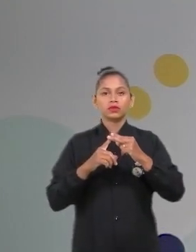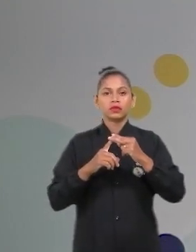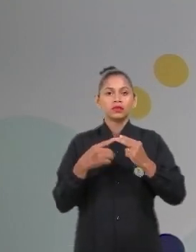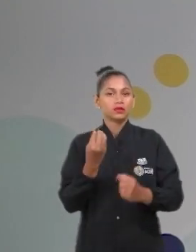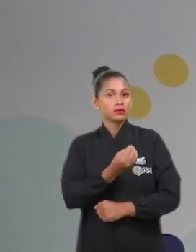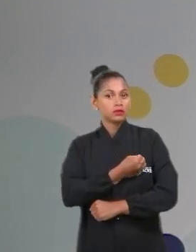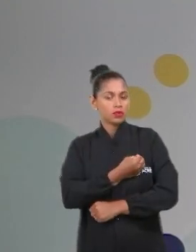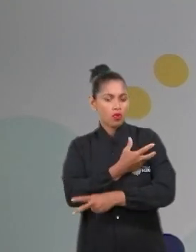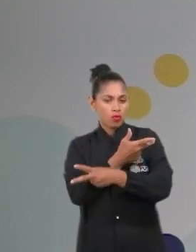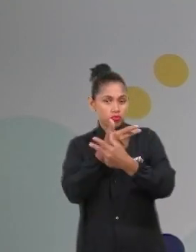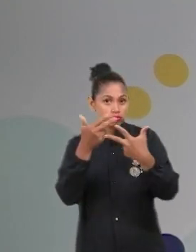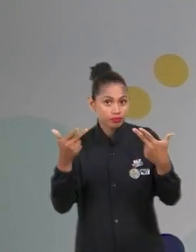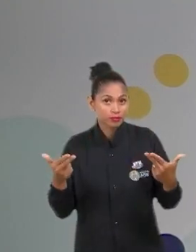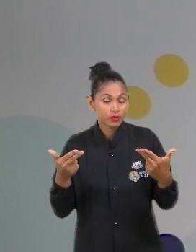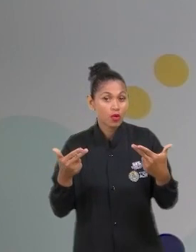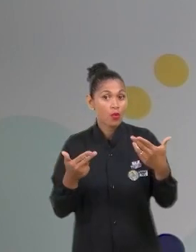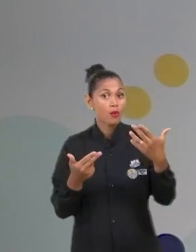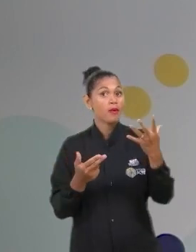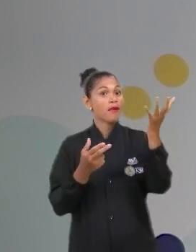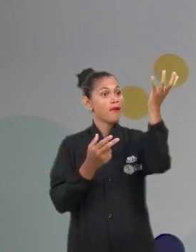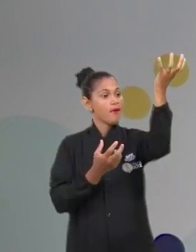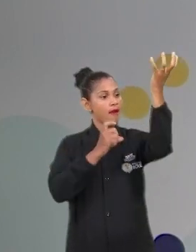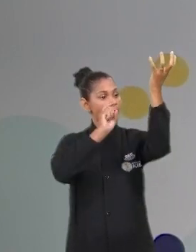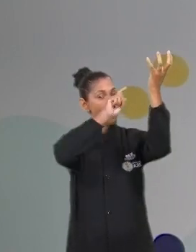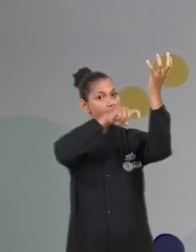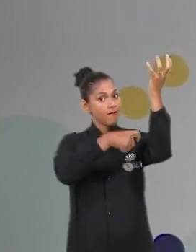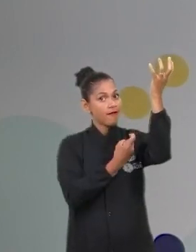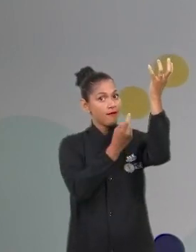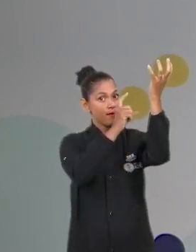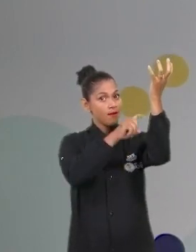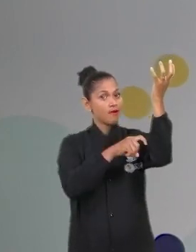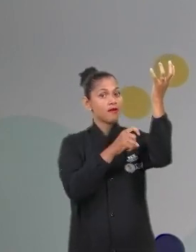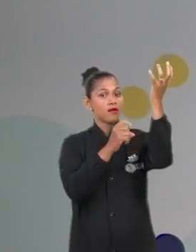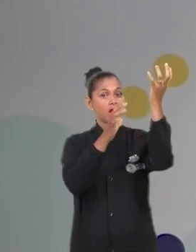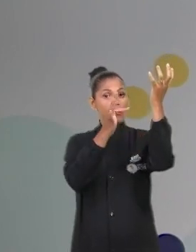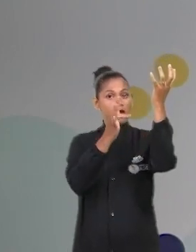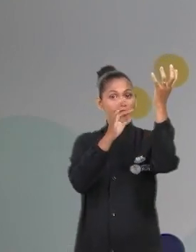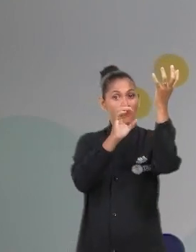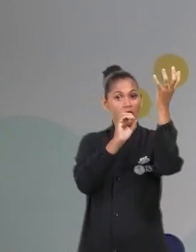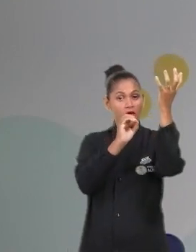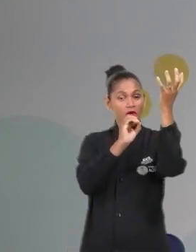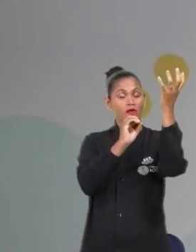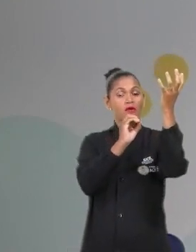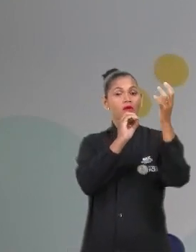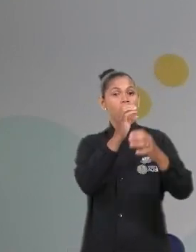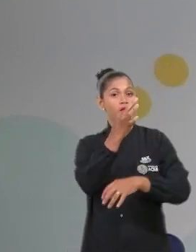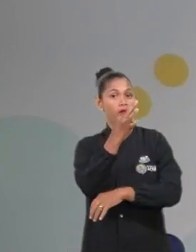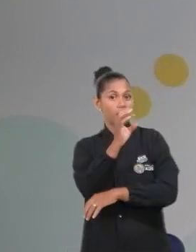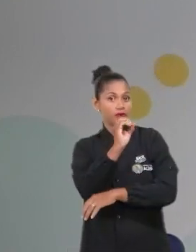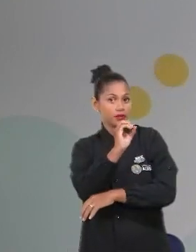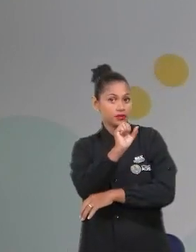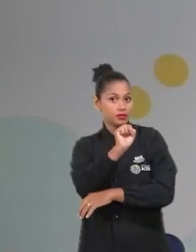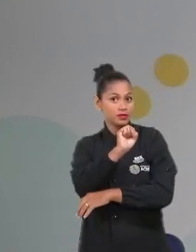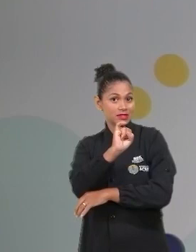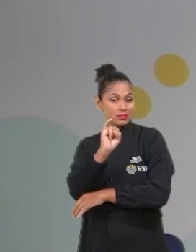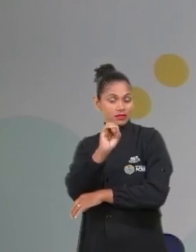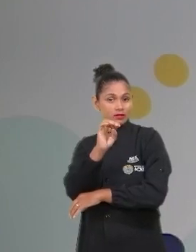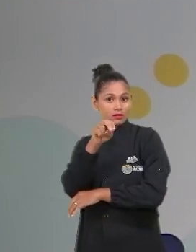É a fotossíntese. Para a manutenção da vida, é a fotossíntese. Por quê? Porque